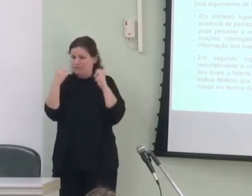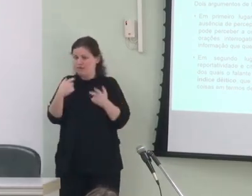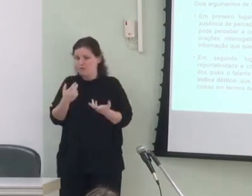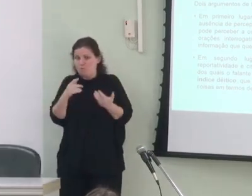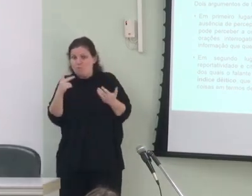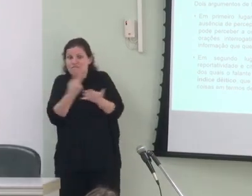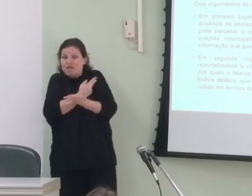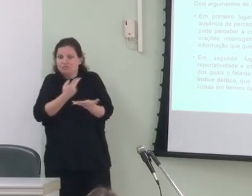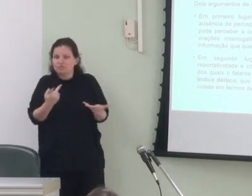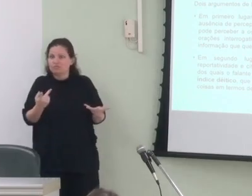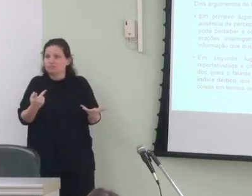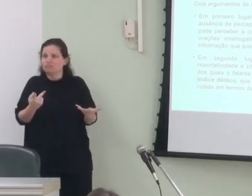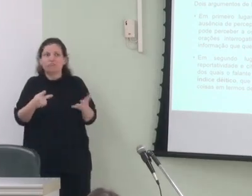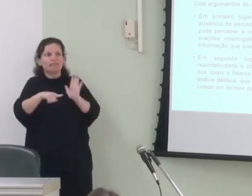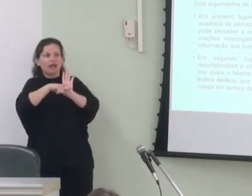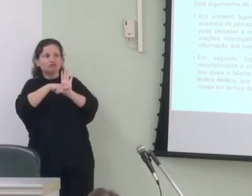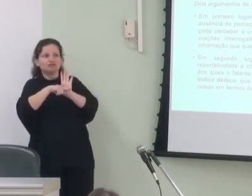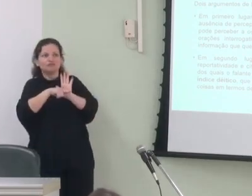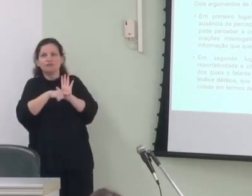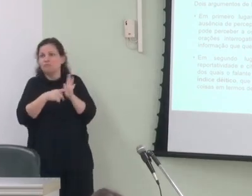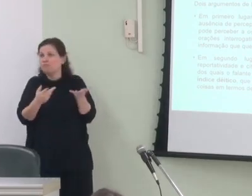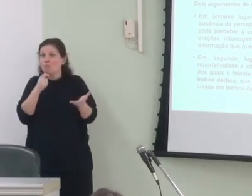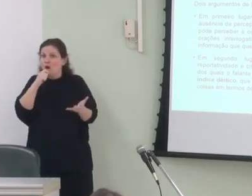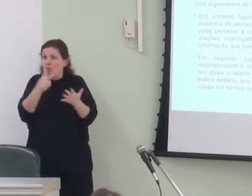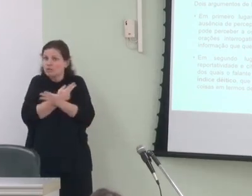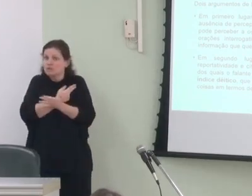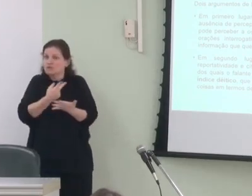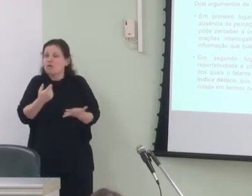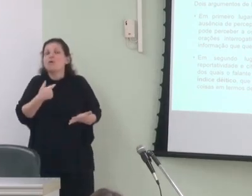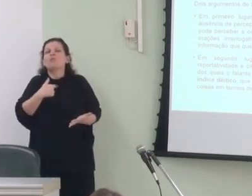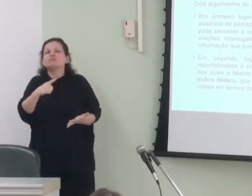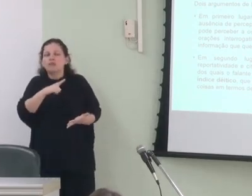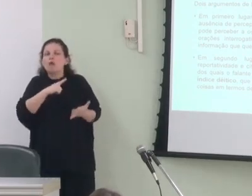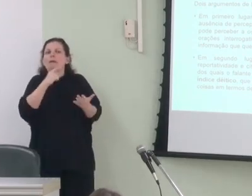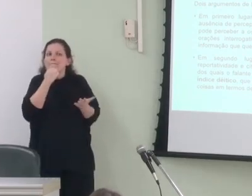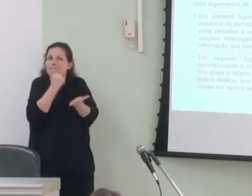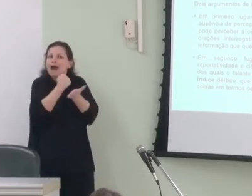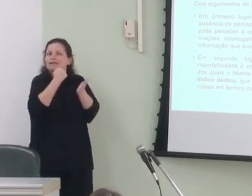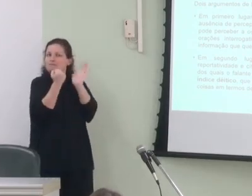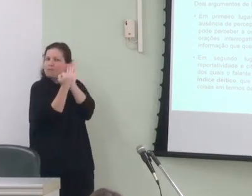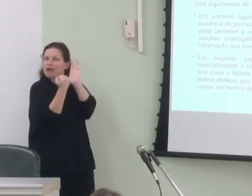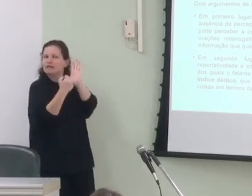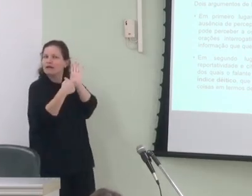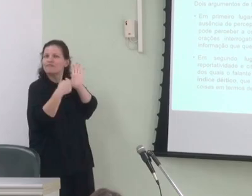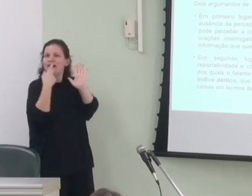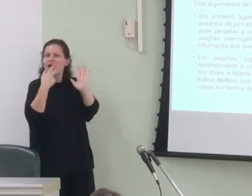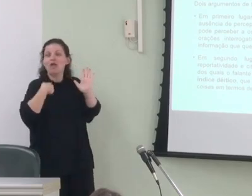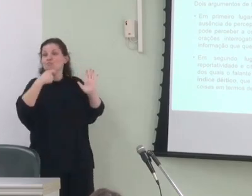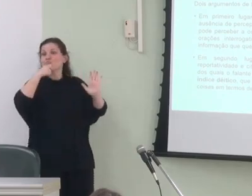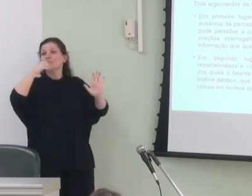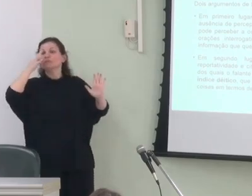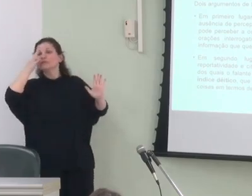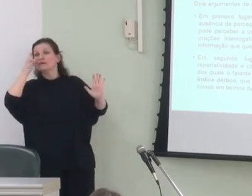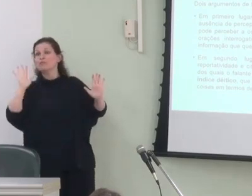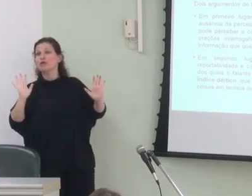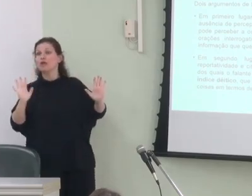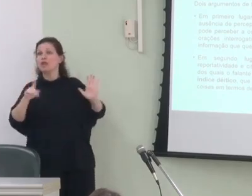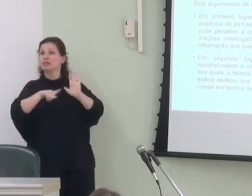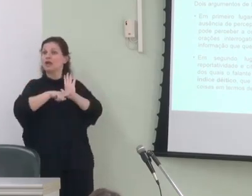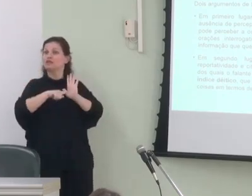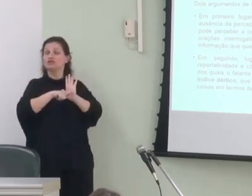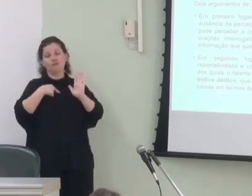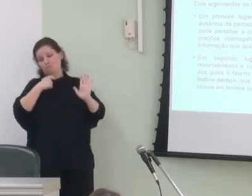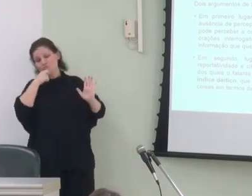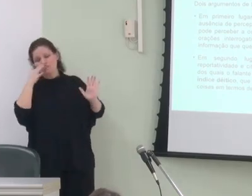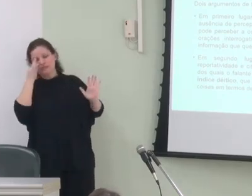evento se a oração é negativa aquele evento não aconteceu e eu tenho uma marca para dizer que eu não testemunhei se é negativo eu não